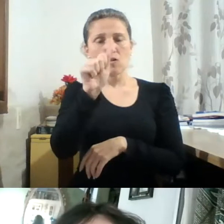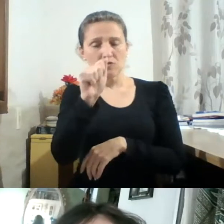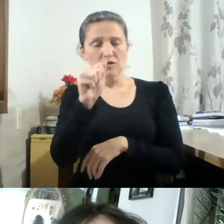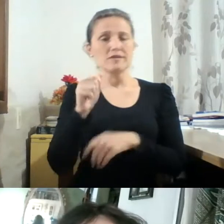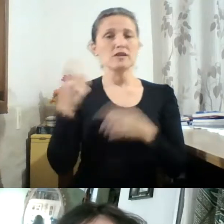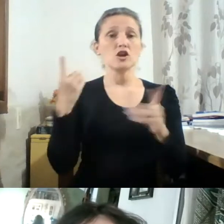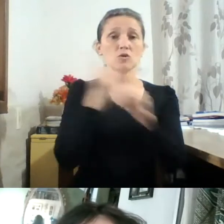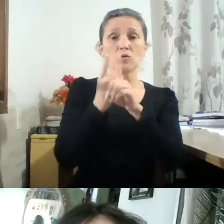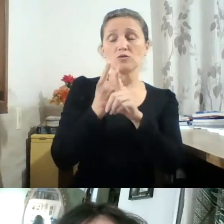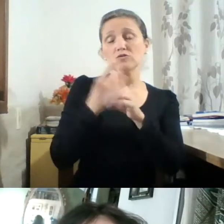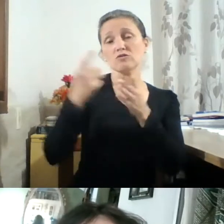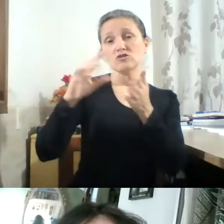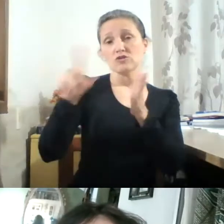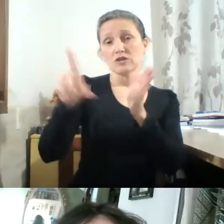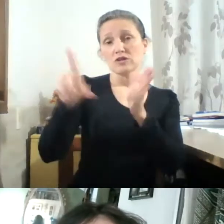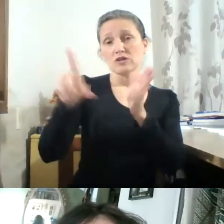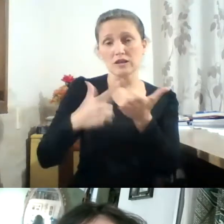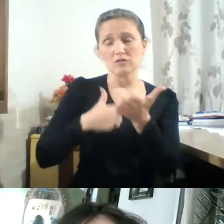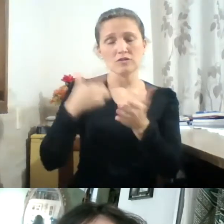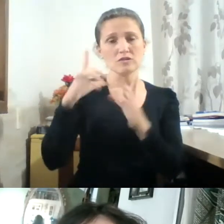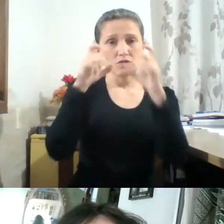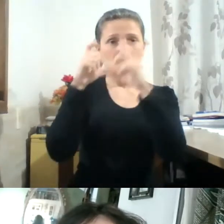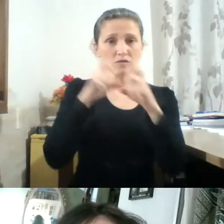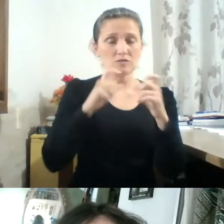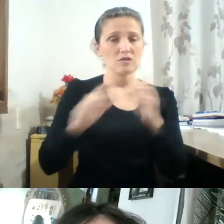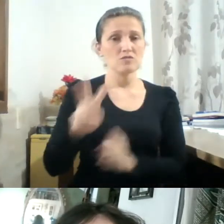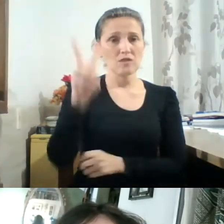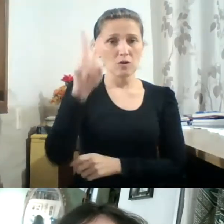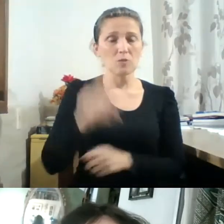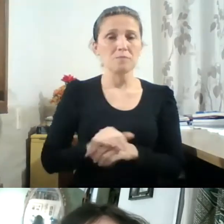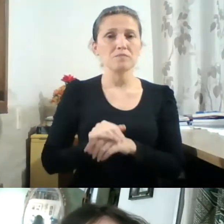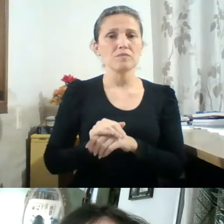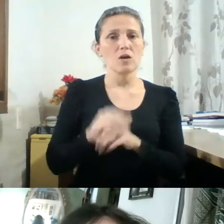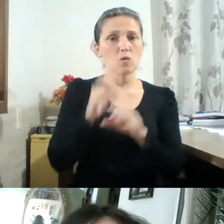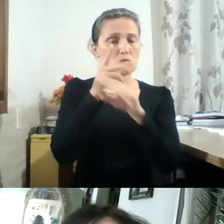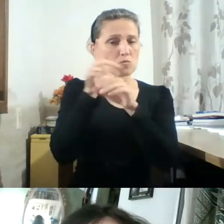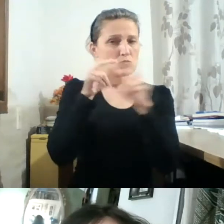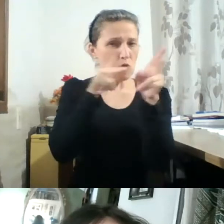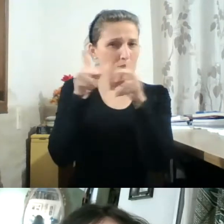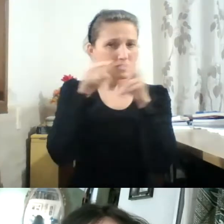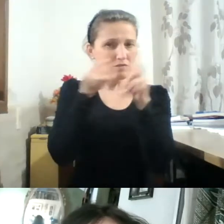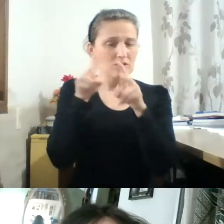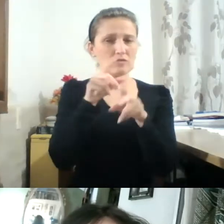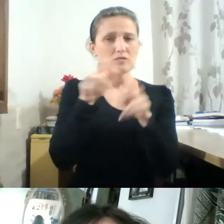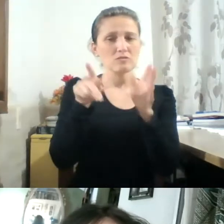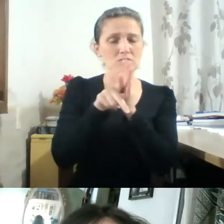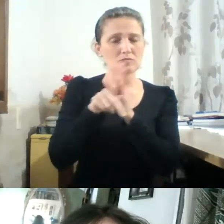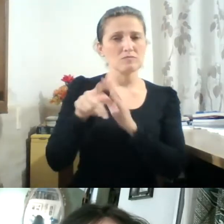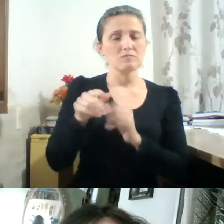Autor, a Laura Laverne, o OIA, Observatório de Interações no Ambiente, Instituto Iandê.